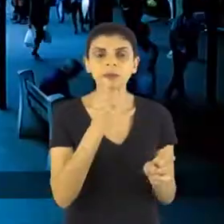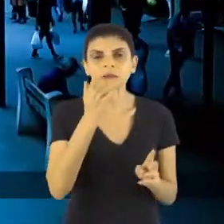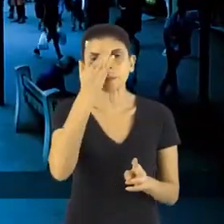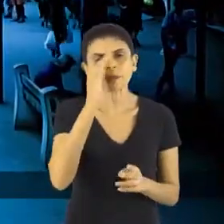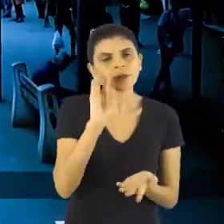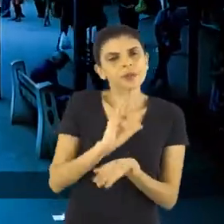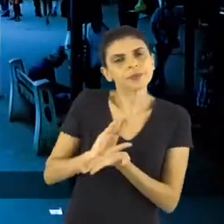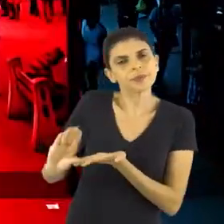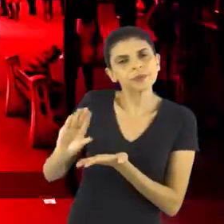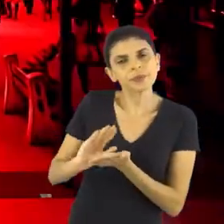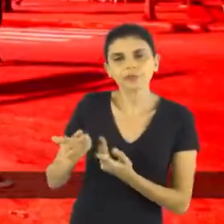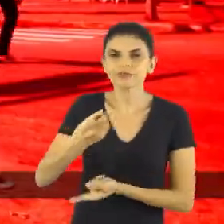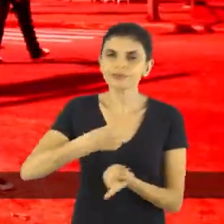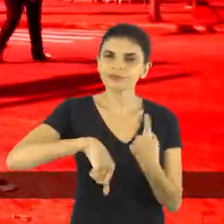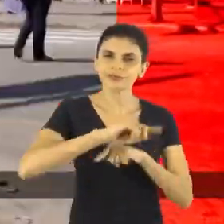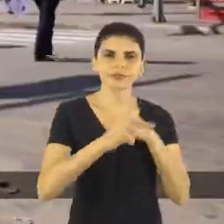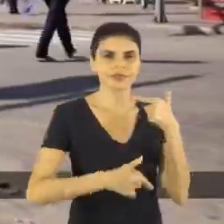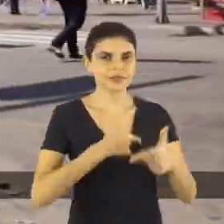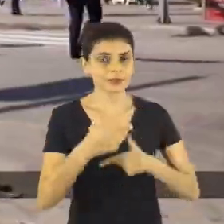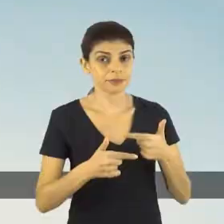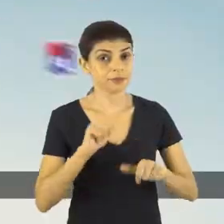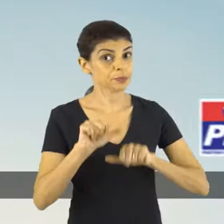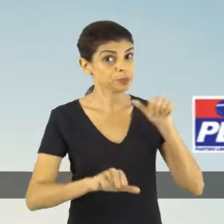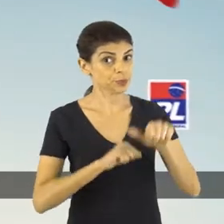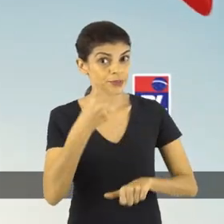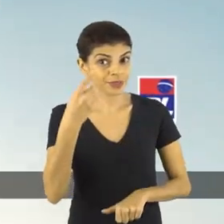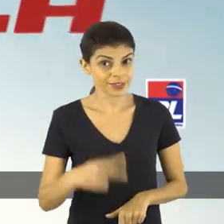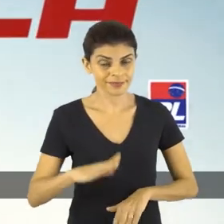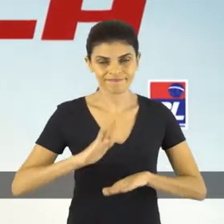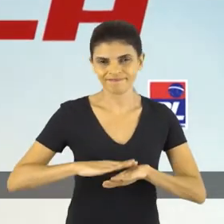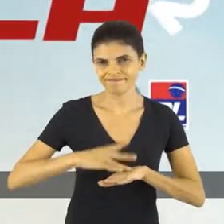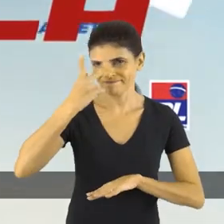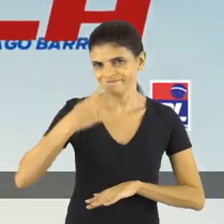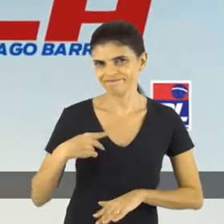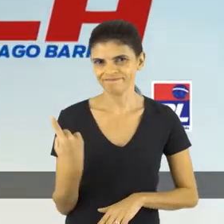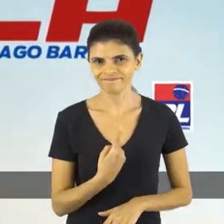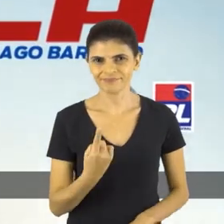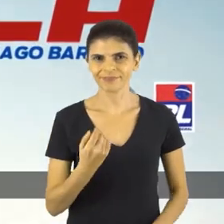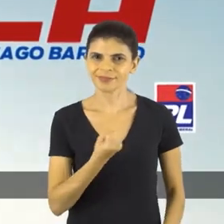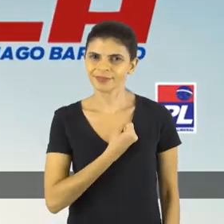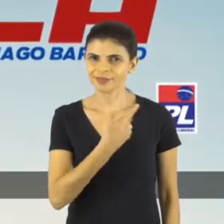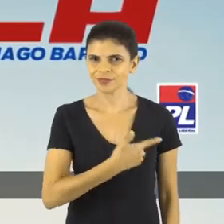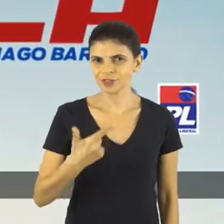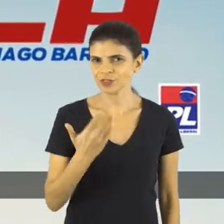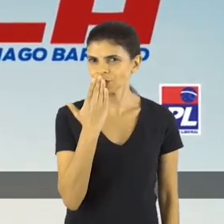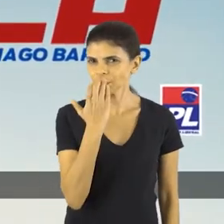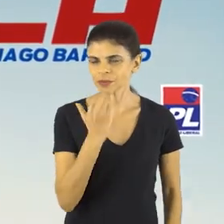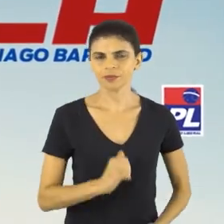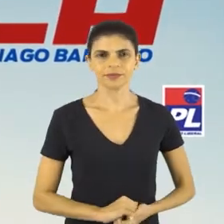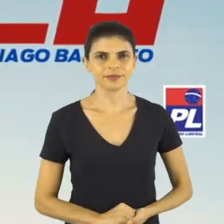preciso atrair investimento para gerar trabalho e renda. A mudança que vem da gente. Dica 22.